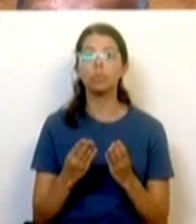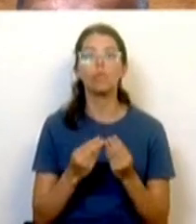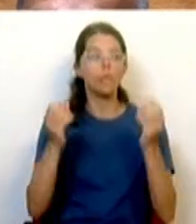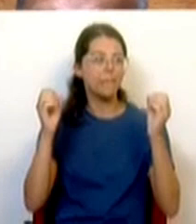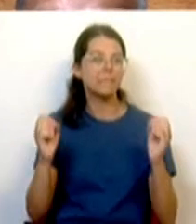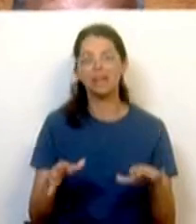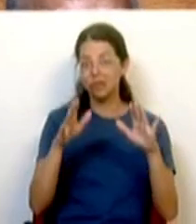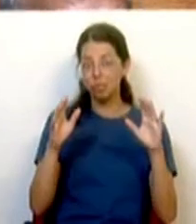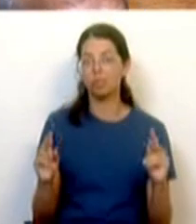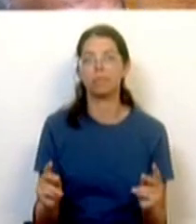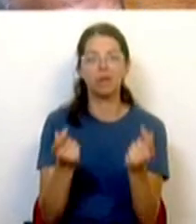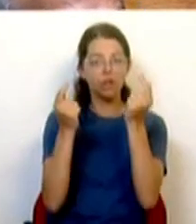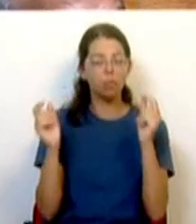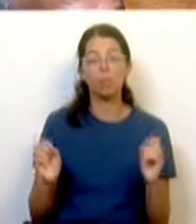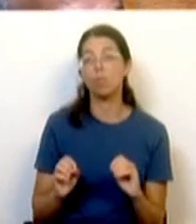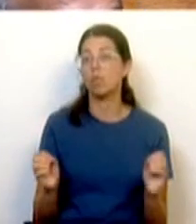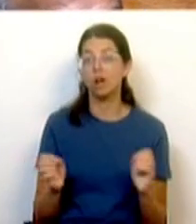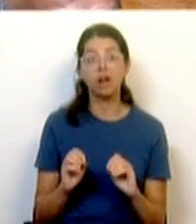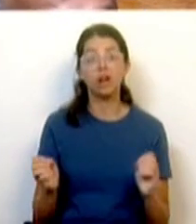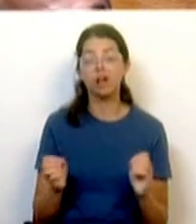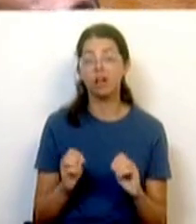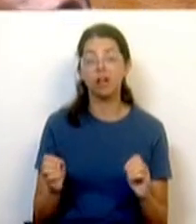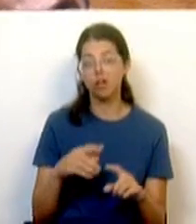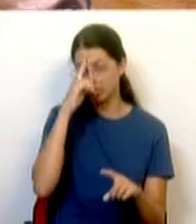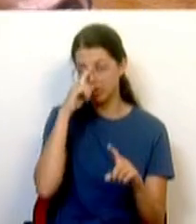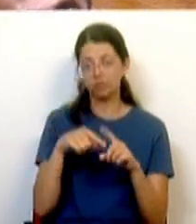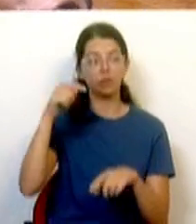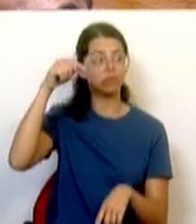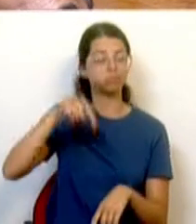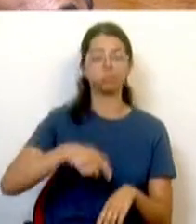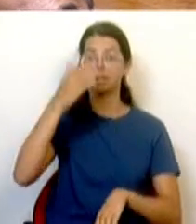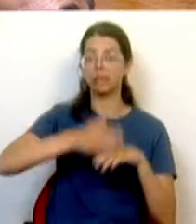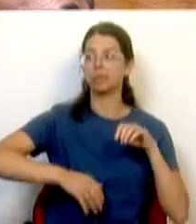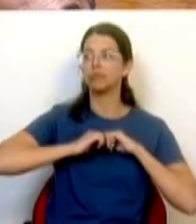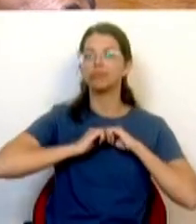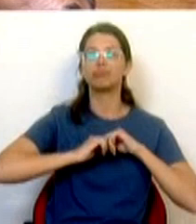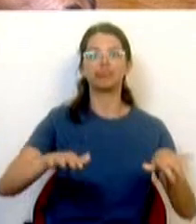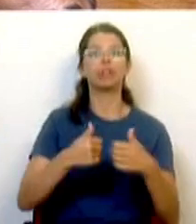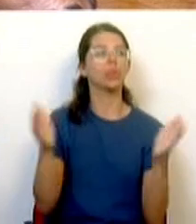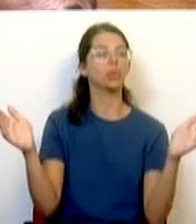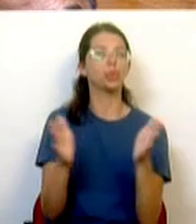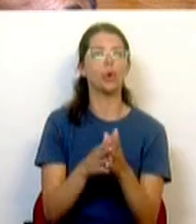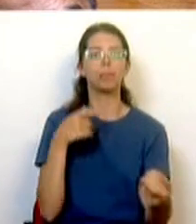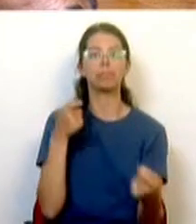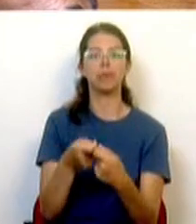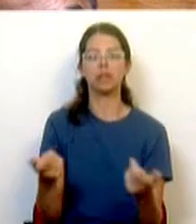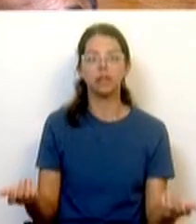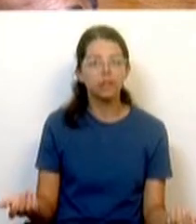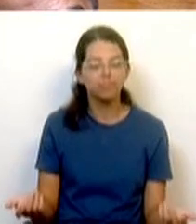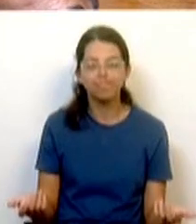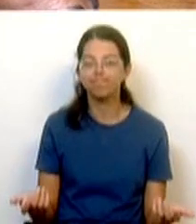mágica para encontrar resposta e cobertura de um momento para o outro para toda a necessidade e para toda a procura que as famílias têm